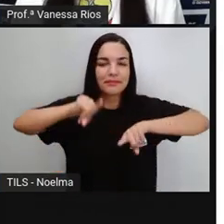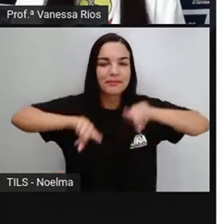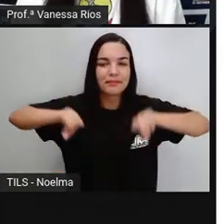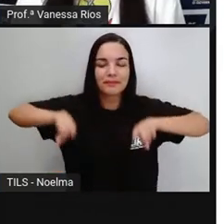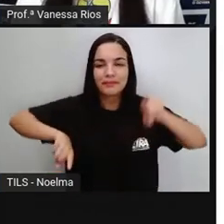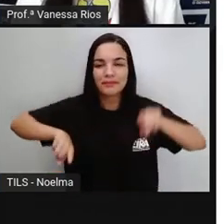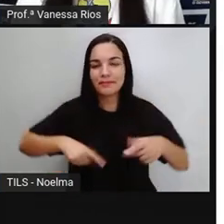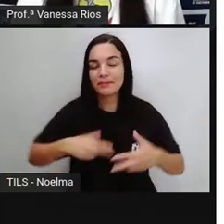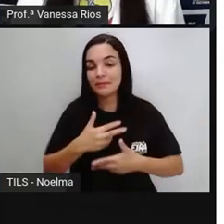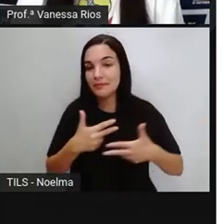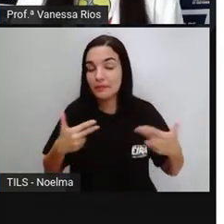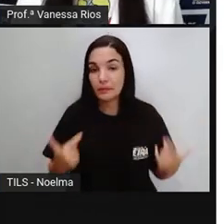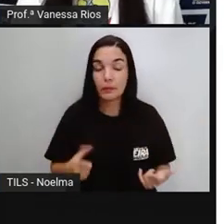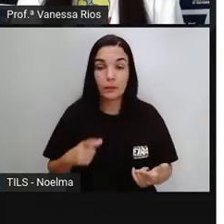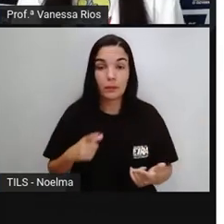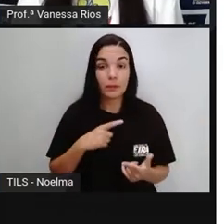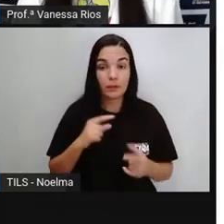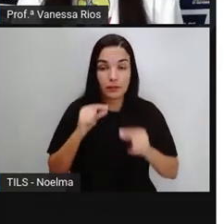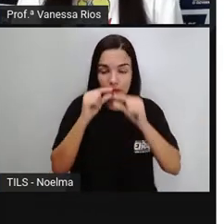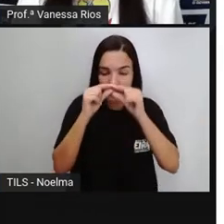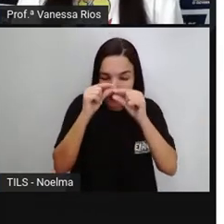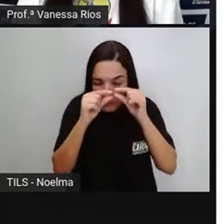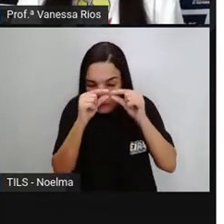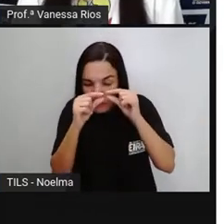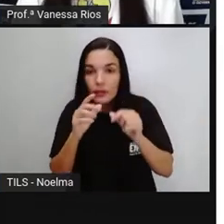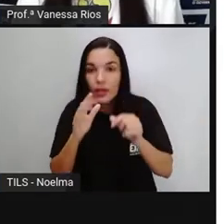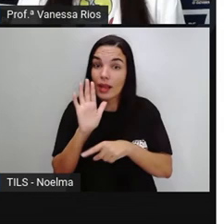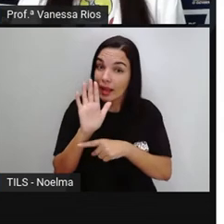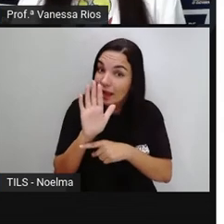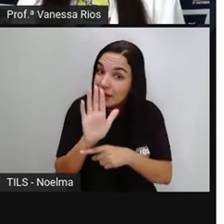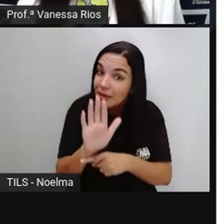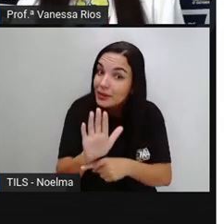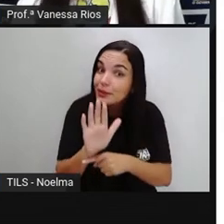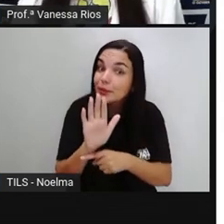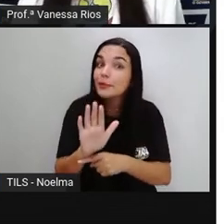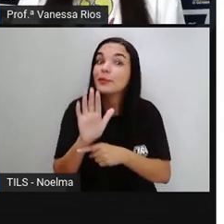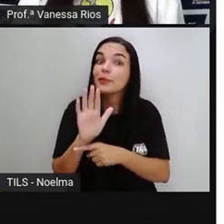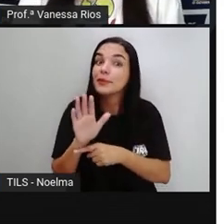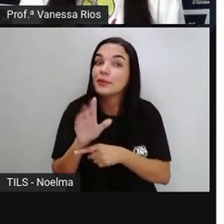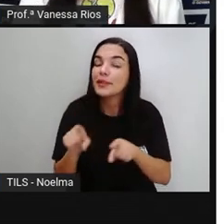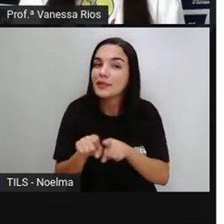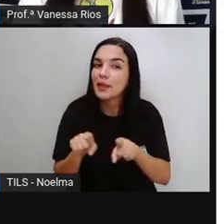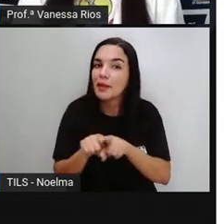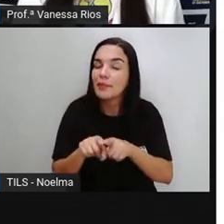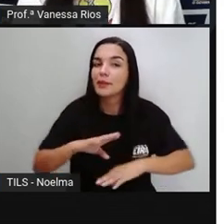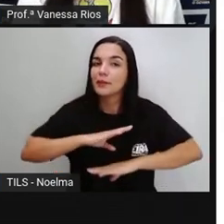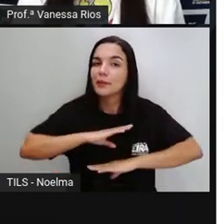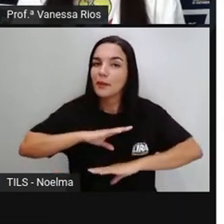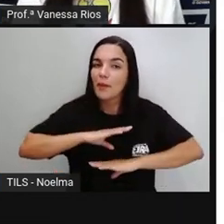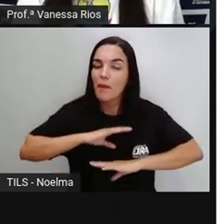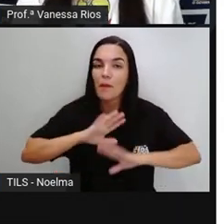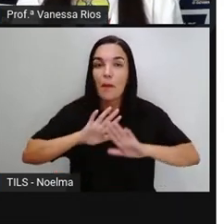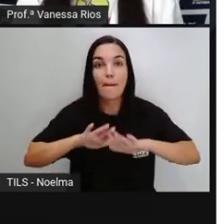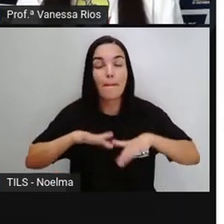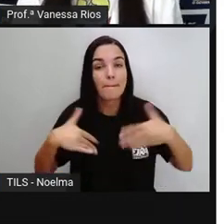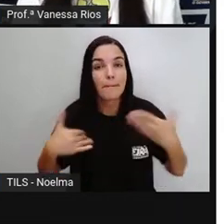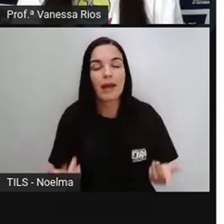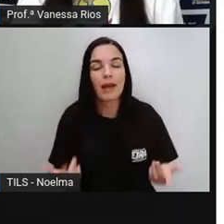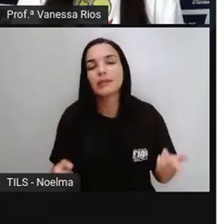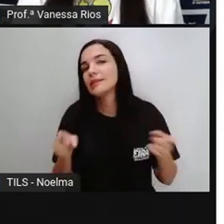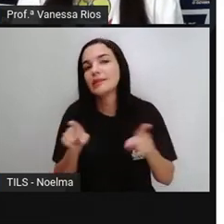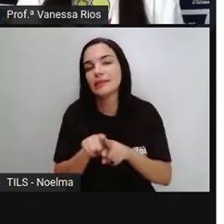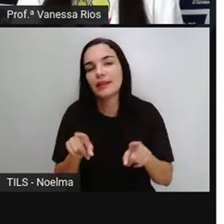Existem aí micro-organismos que nos ajudam, né? Em diversas funções diferentes, mas existem aqueles que